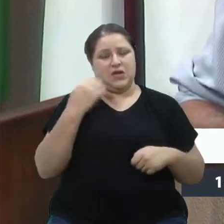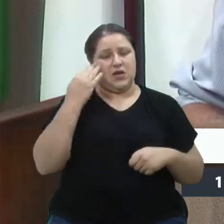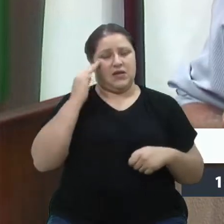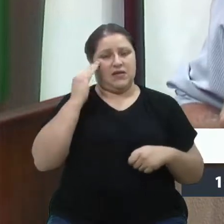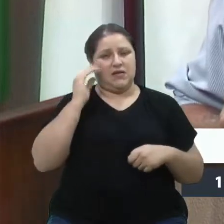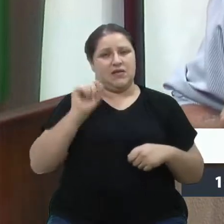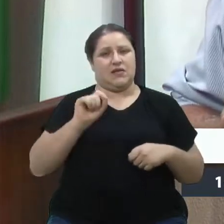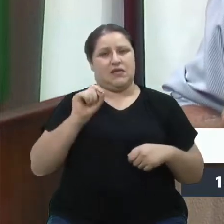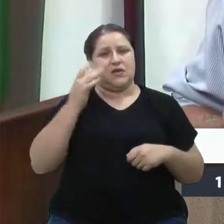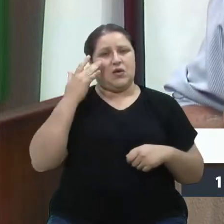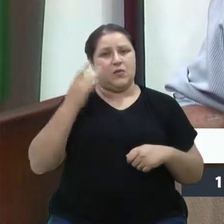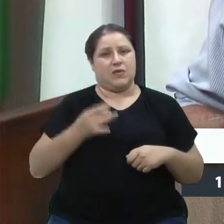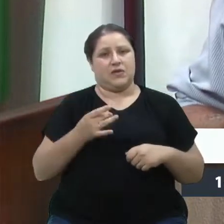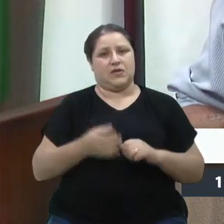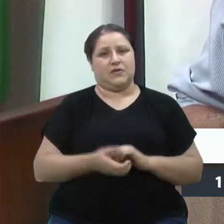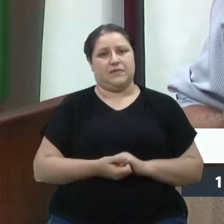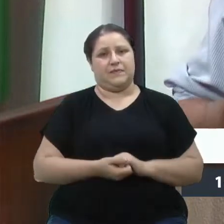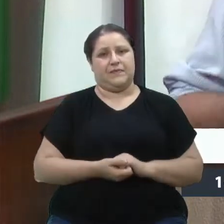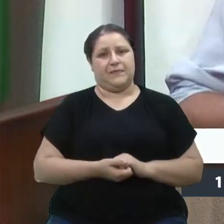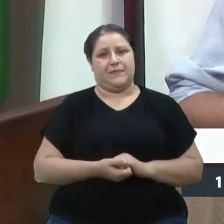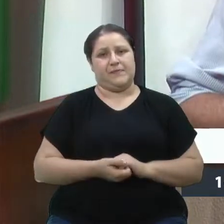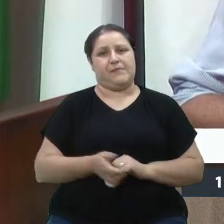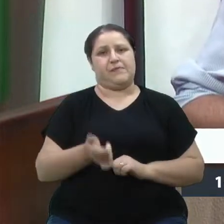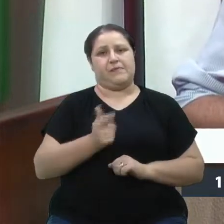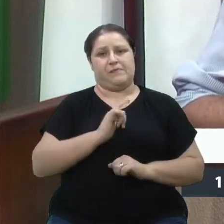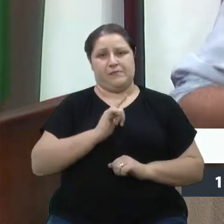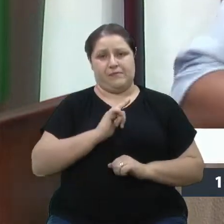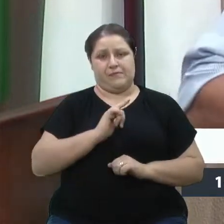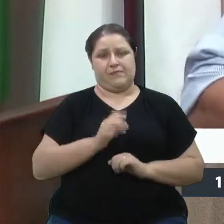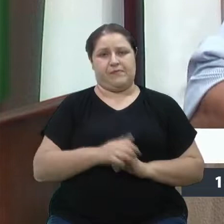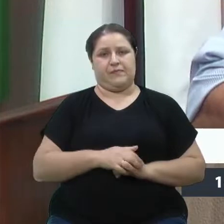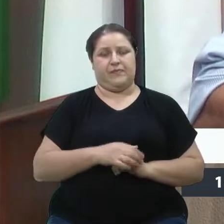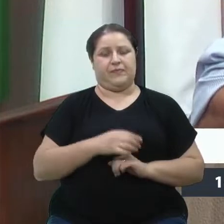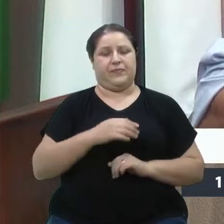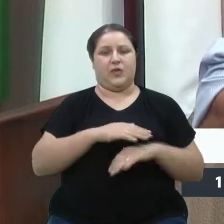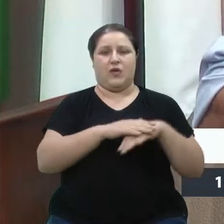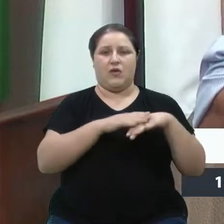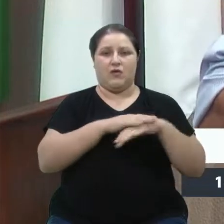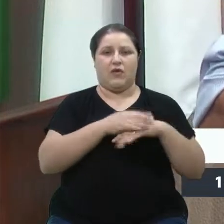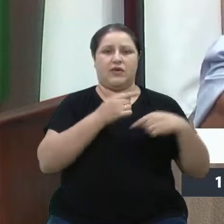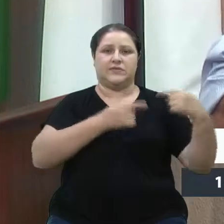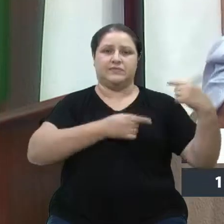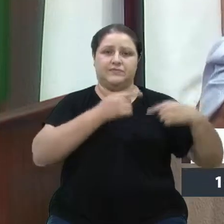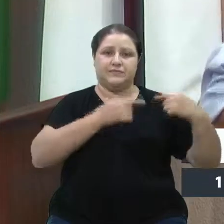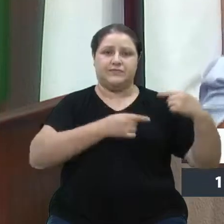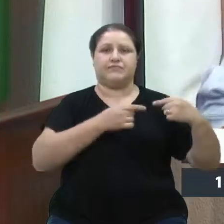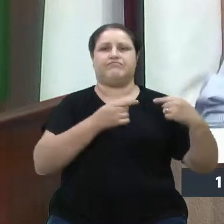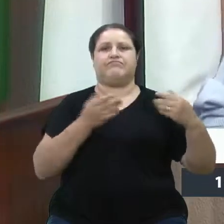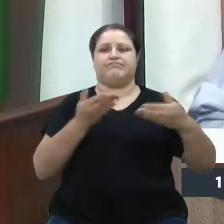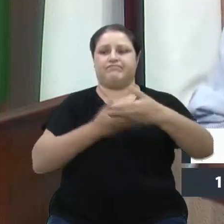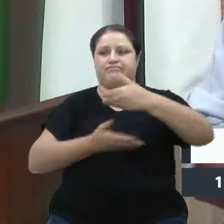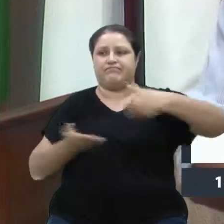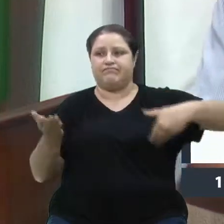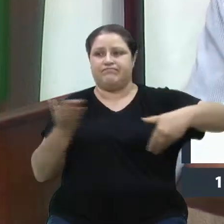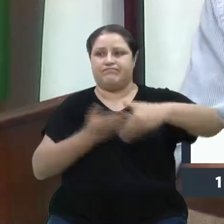que haja diálogo entre a FAS e o trânsito